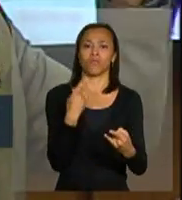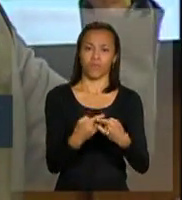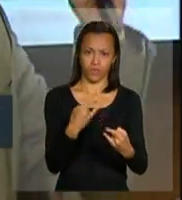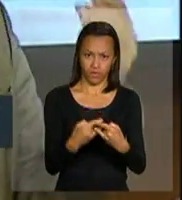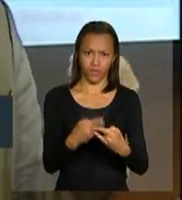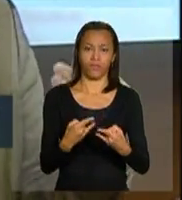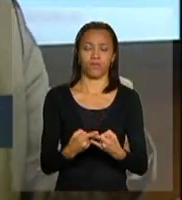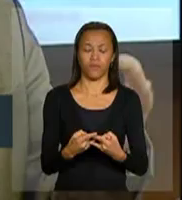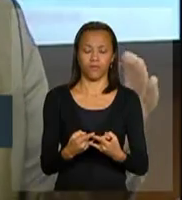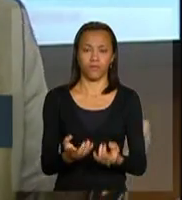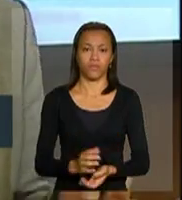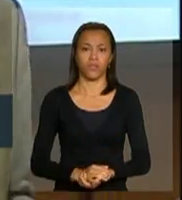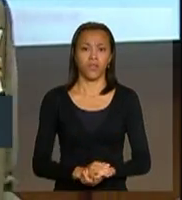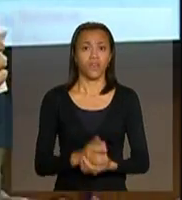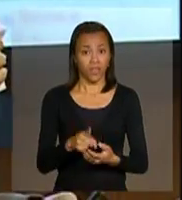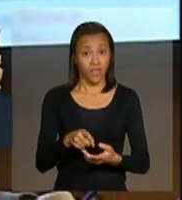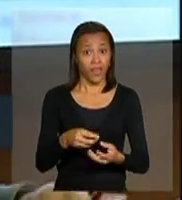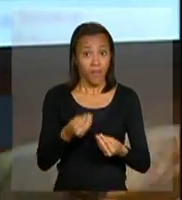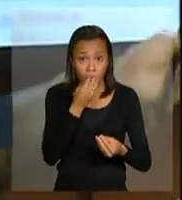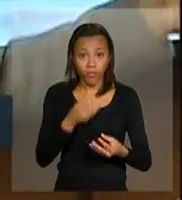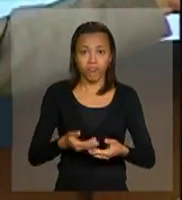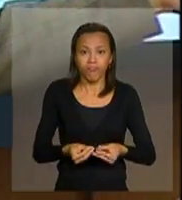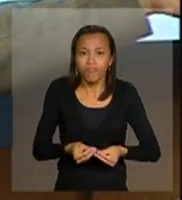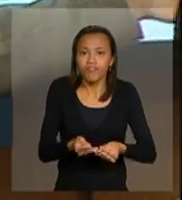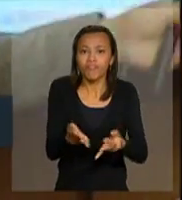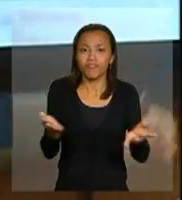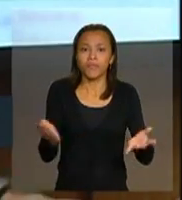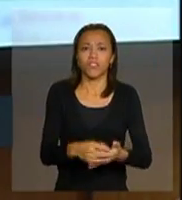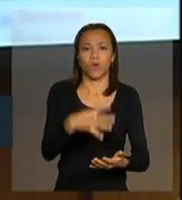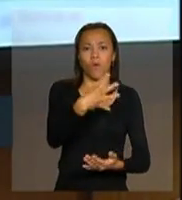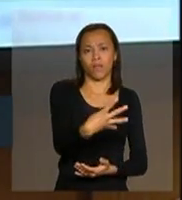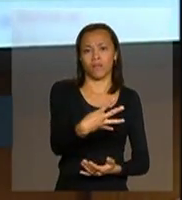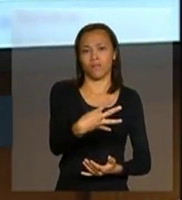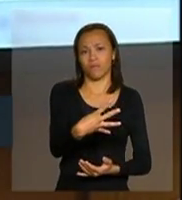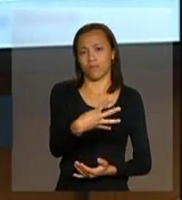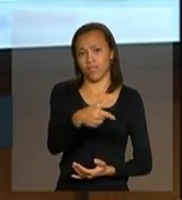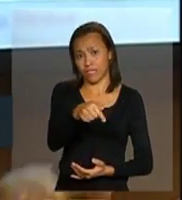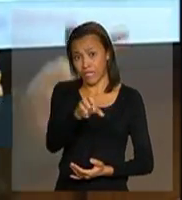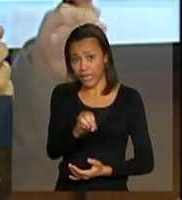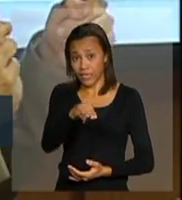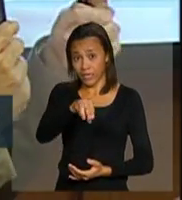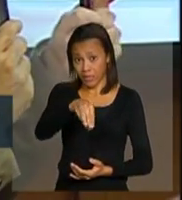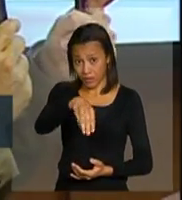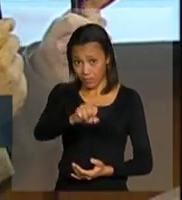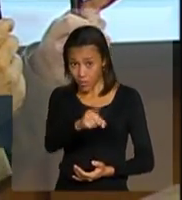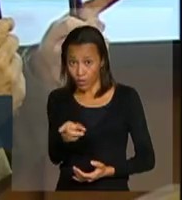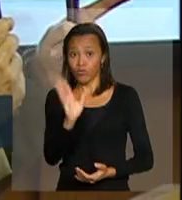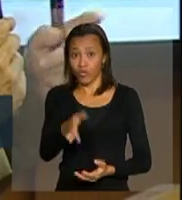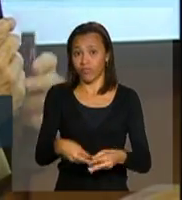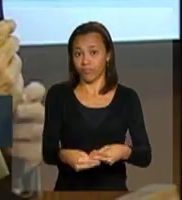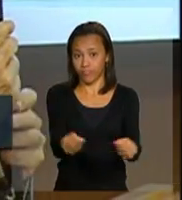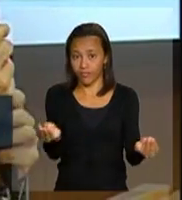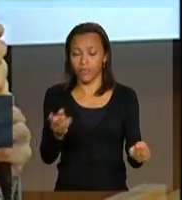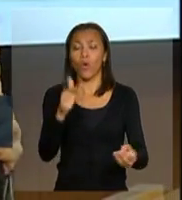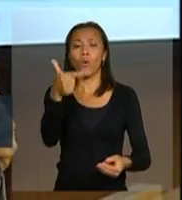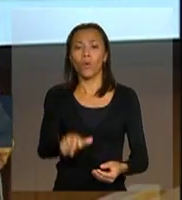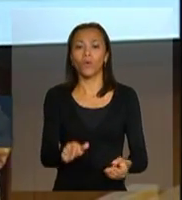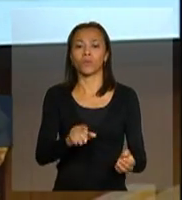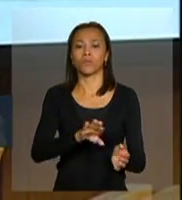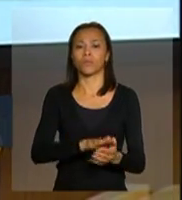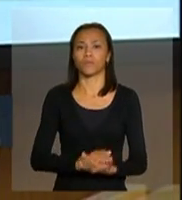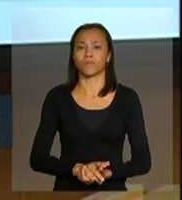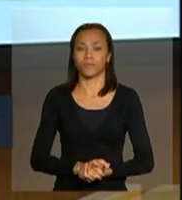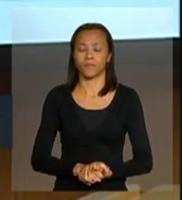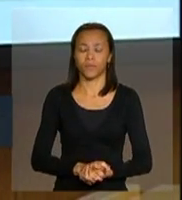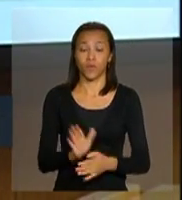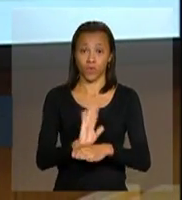uma movimentação importante naqueles 470 milhões distribuídos. Já pode passar o próximo? Os